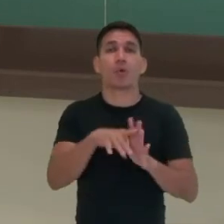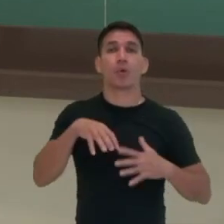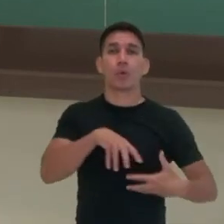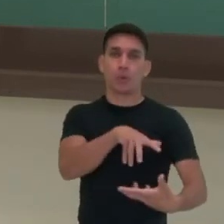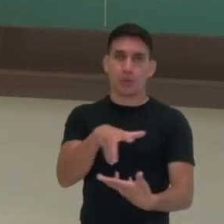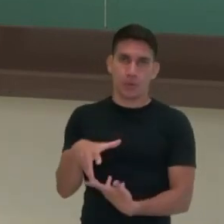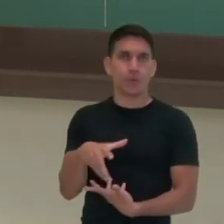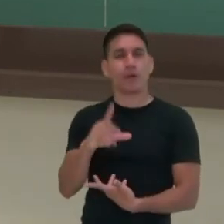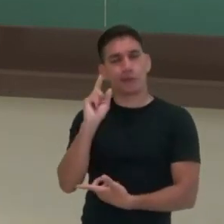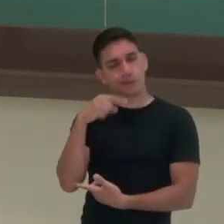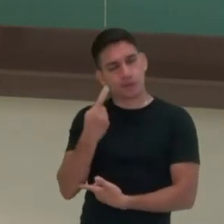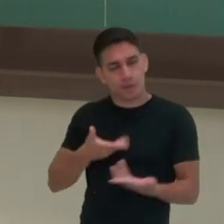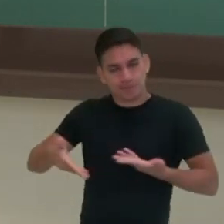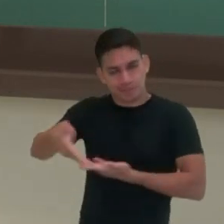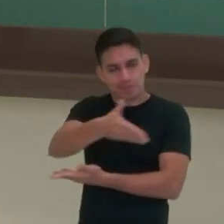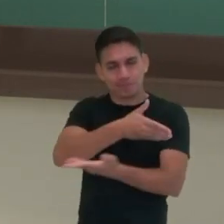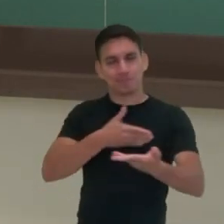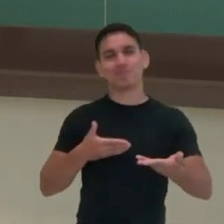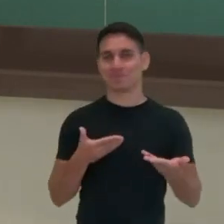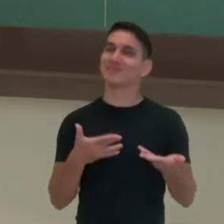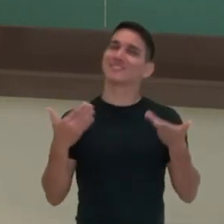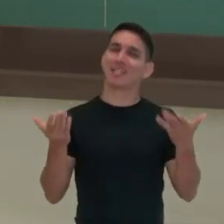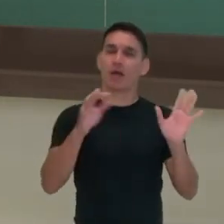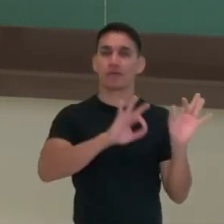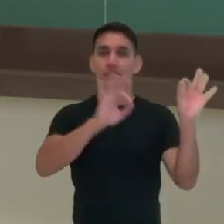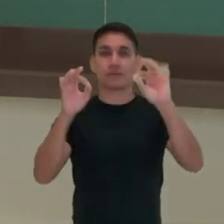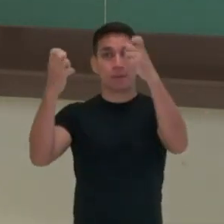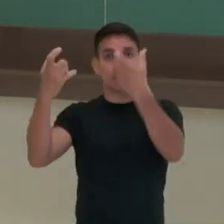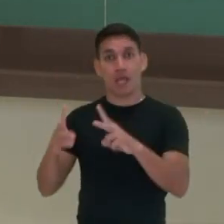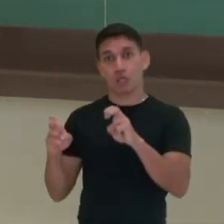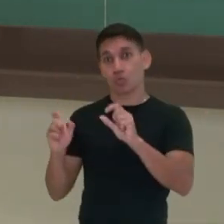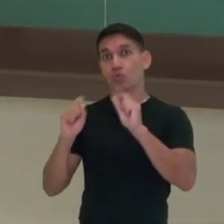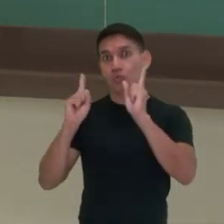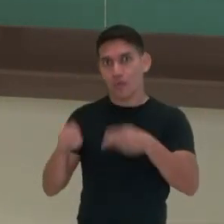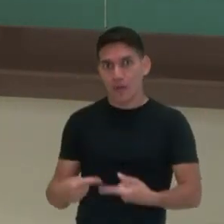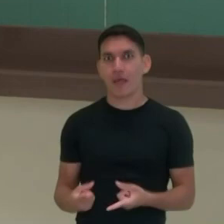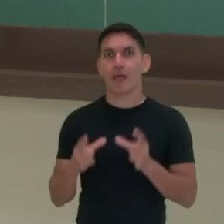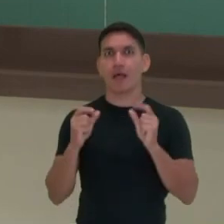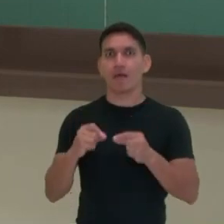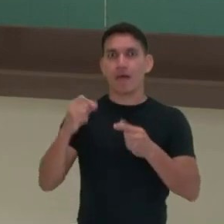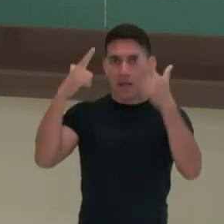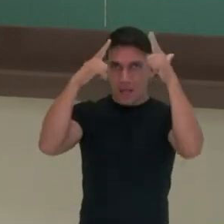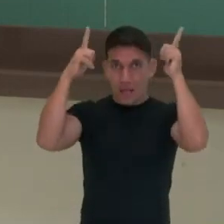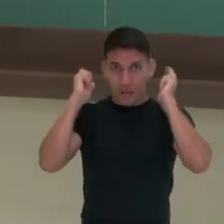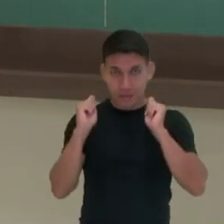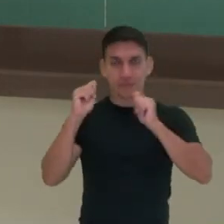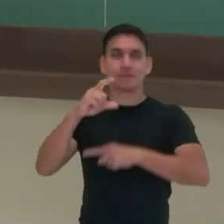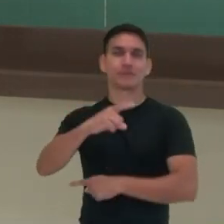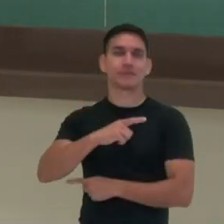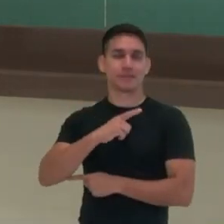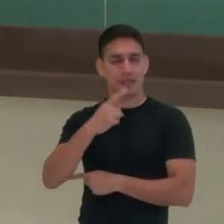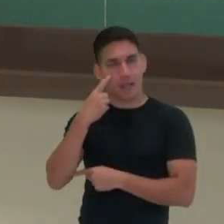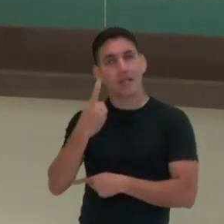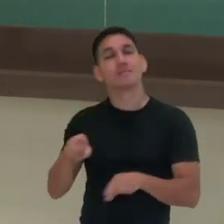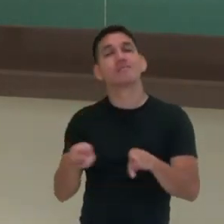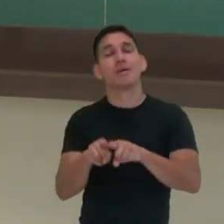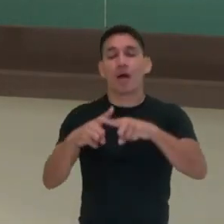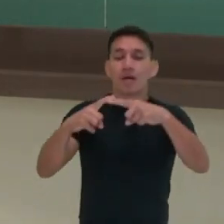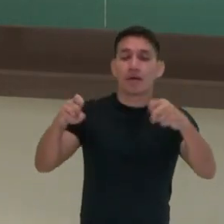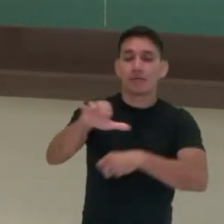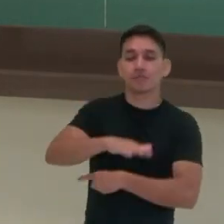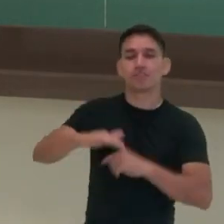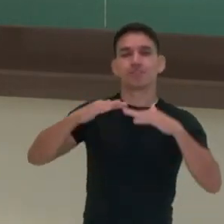mundo à nossa volta. Então nesse vídeo, nós falamos sobre Alexander Balgarten e a ciência